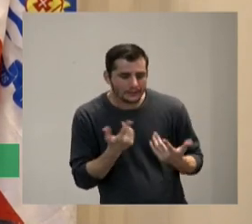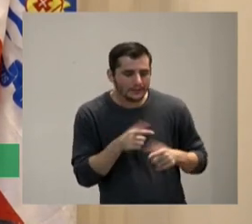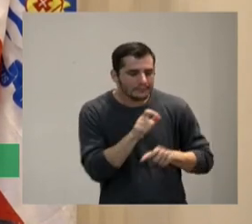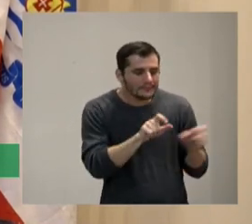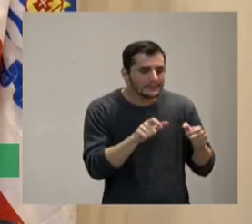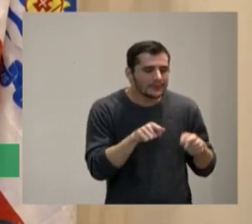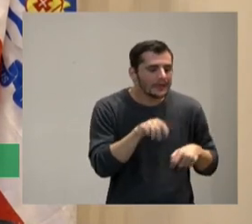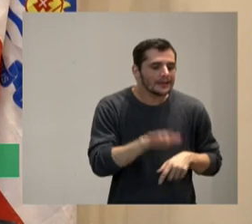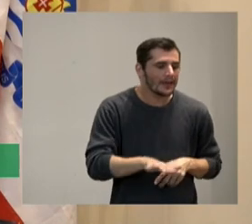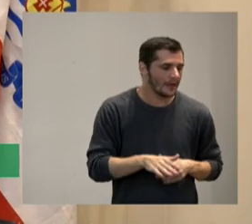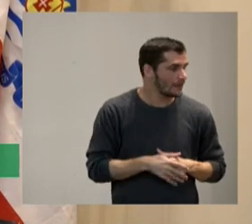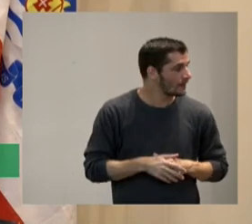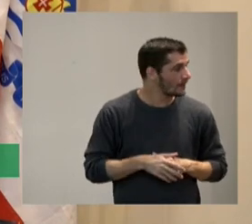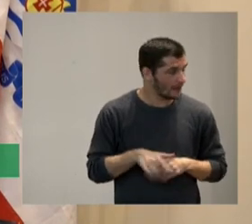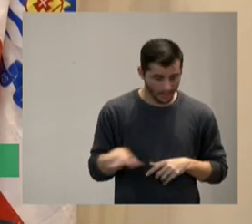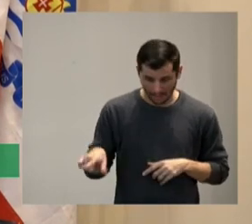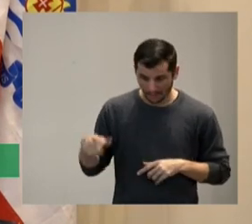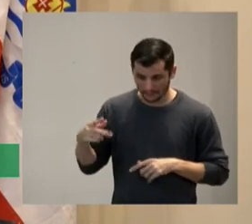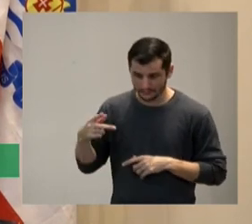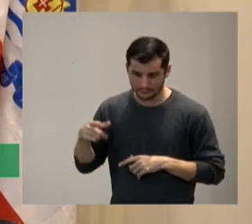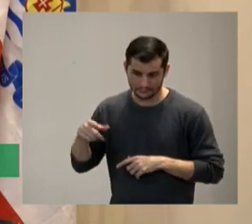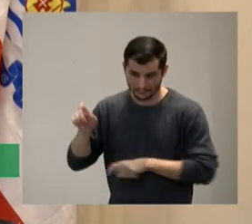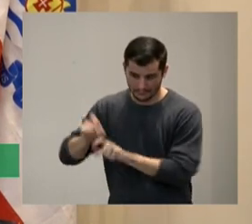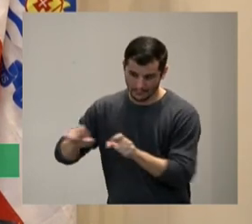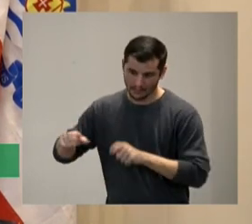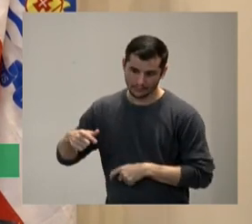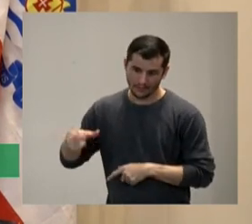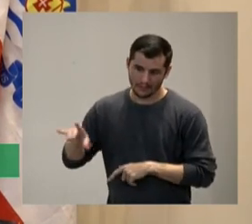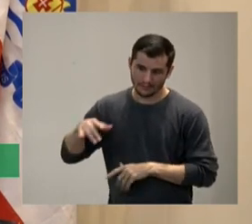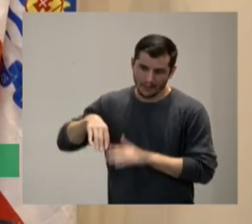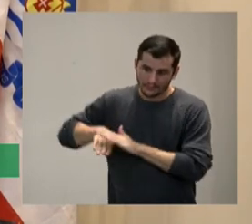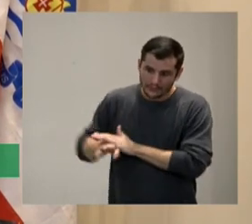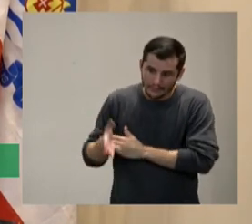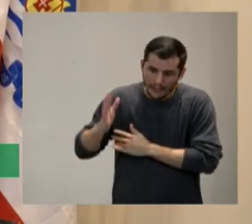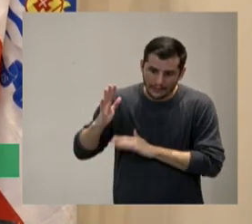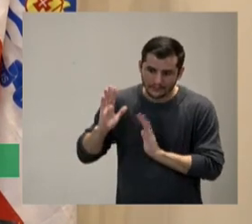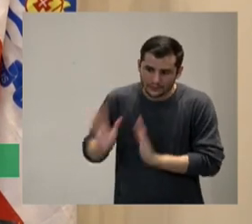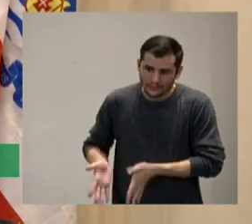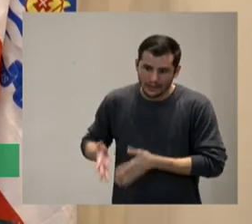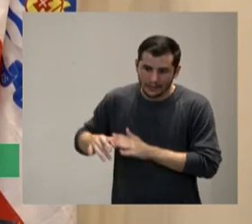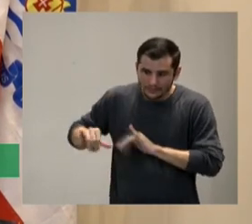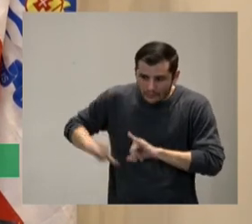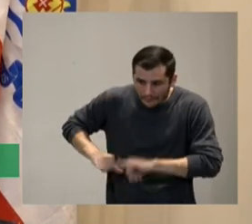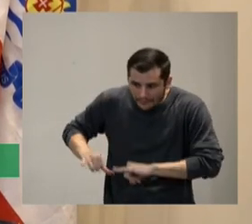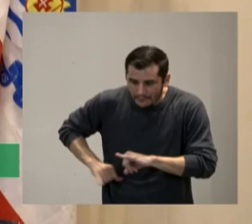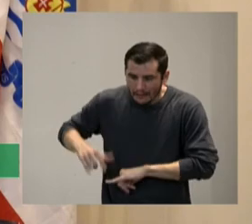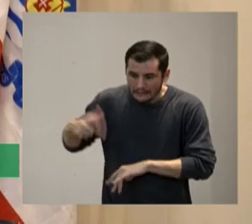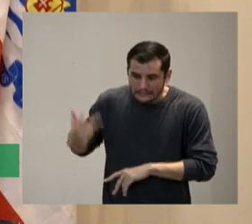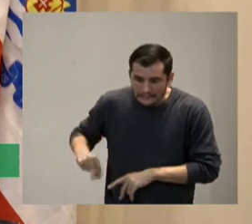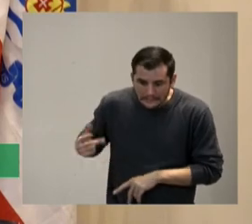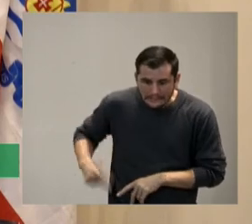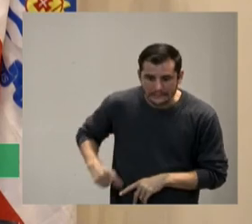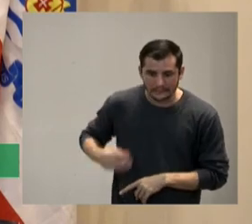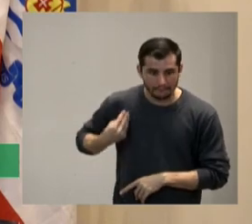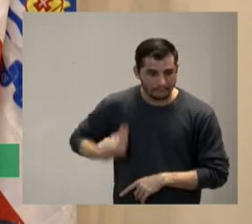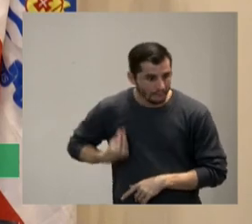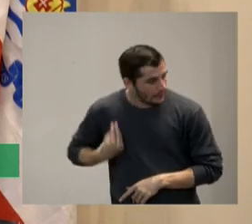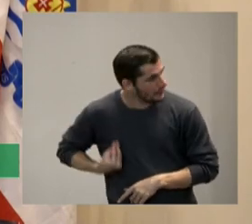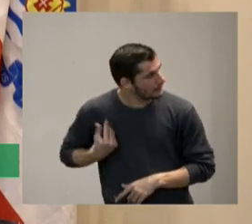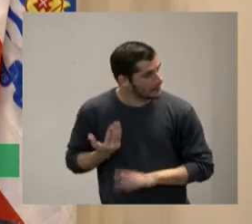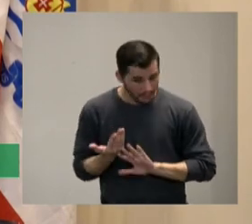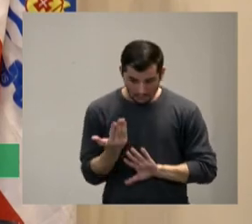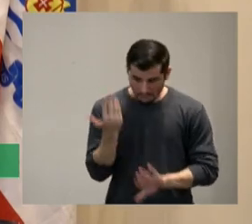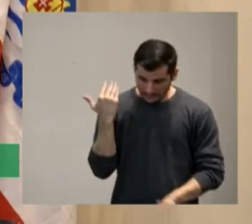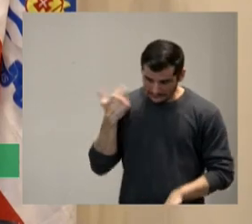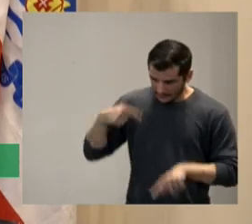para aquele que sempre apanhou como a gente ouviu aqui da professora que a senhora falou que é antigamente a sala especial eu sou